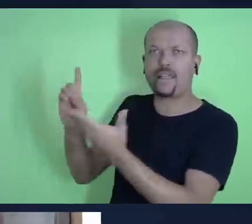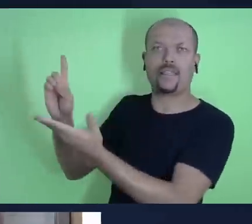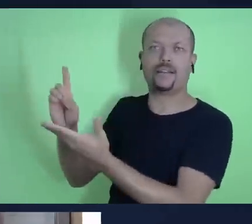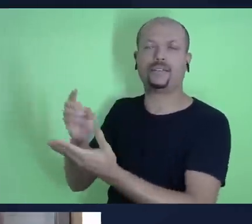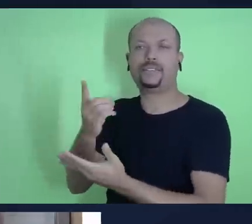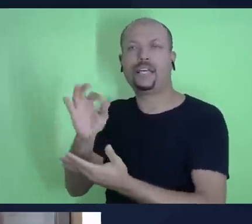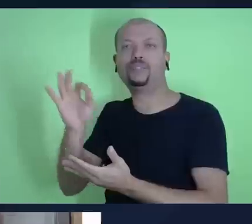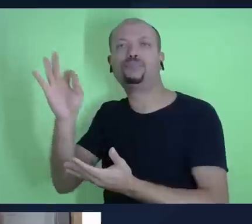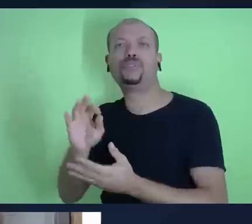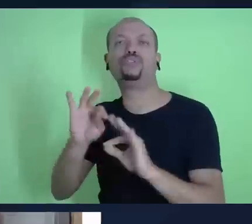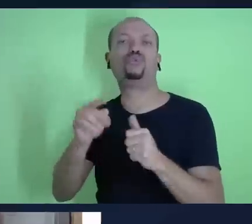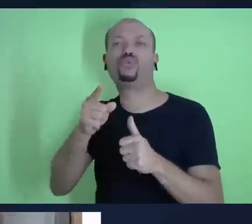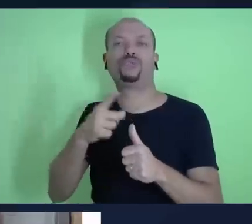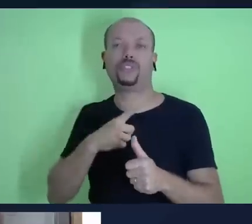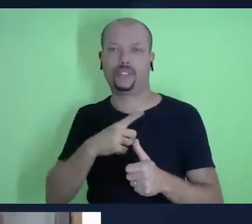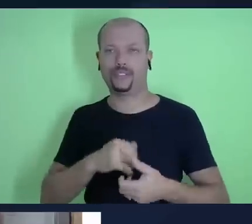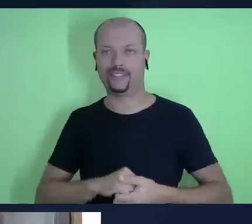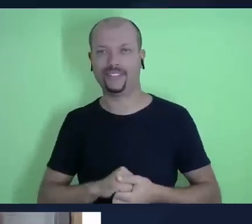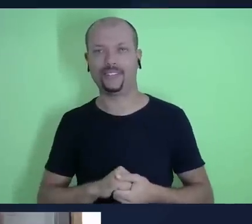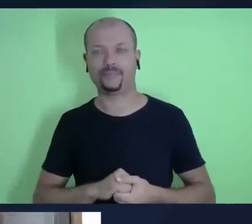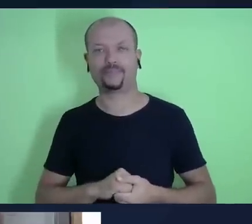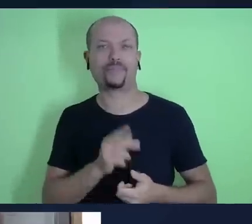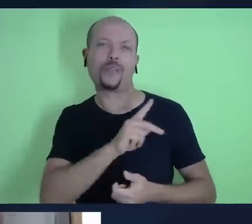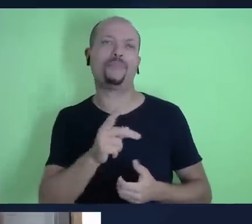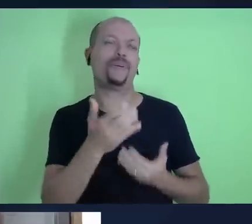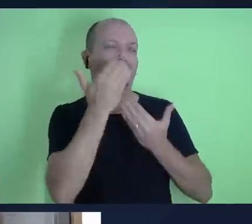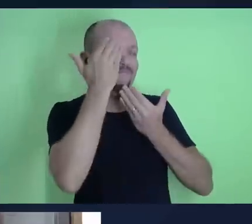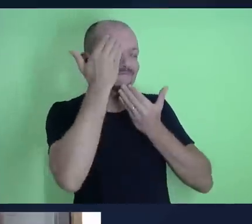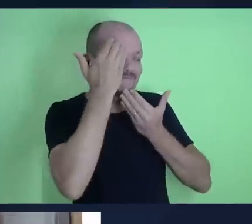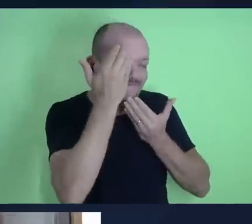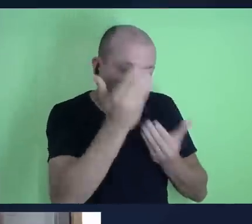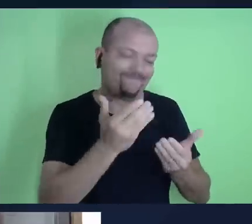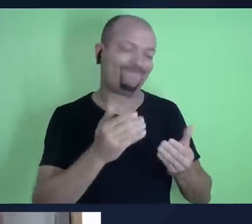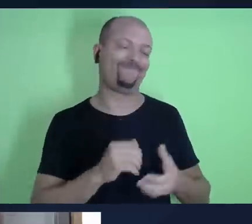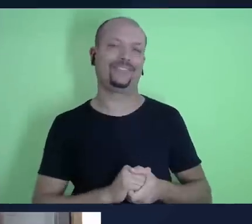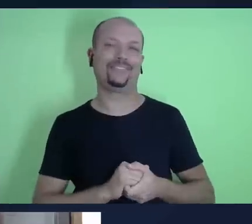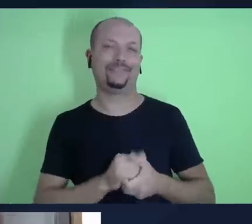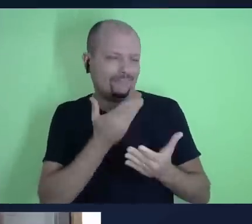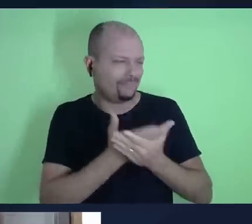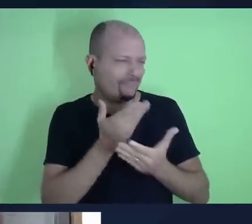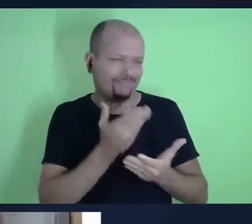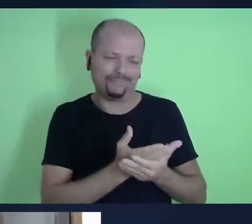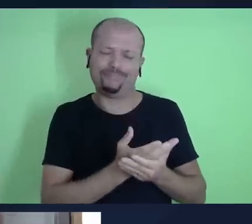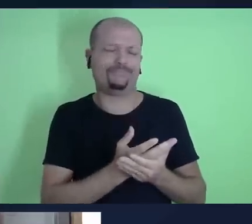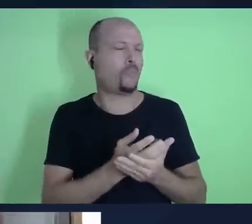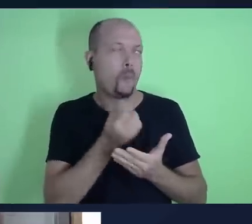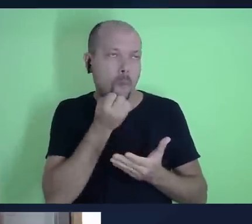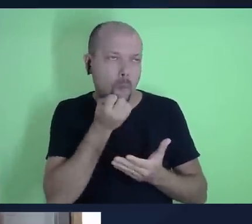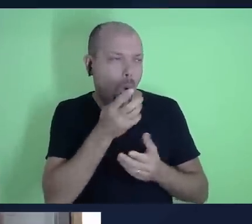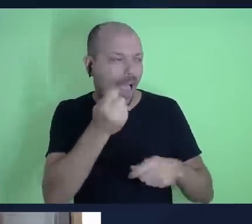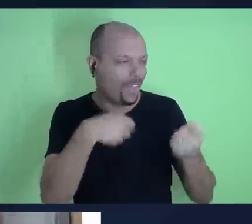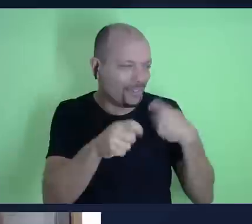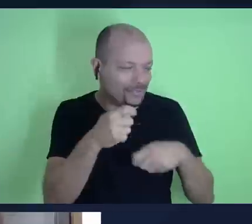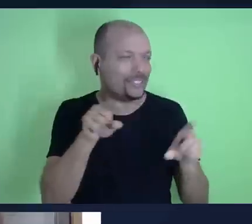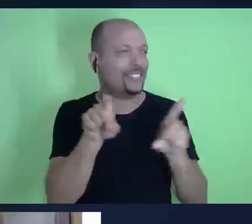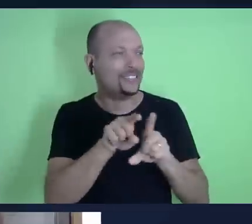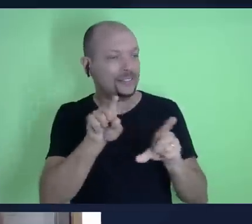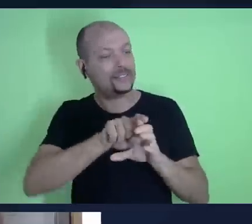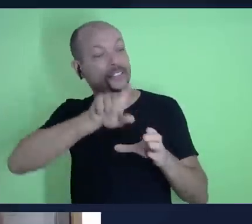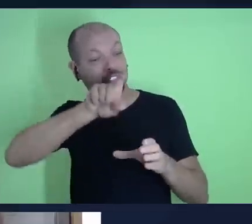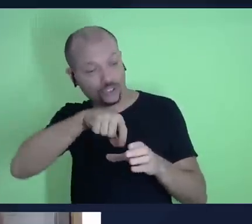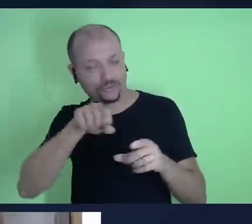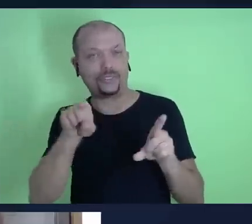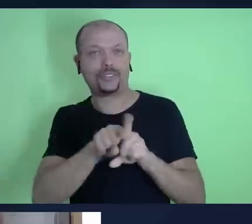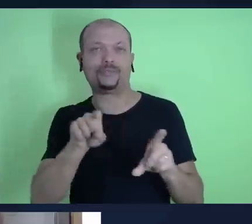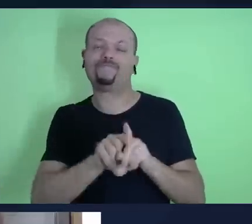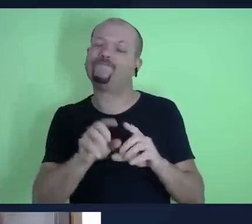suas entradas professor Eves eu quero agradecer imensamente foi uma aula que muito boa de administração sobre o dízimo tenho certeza